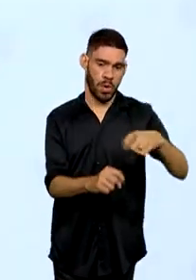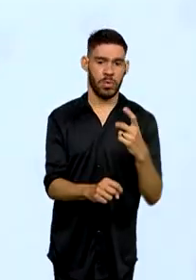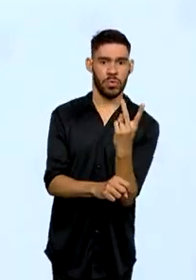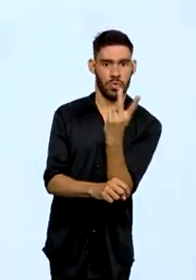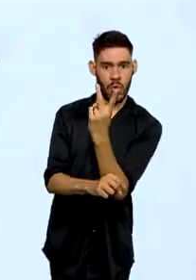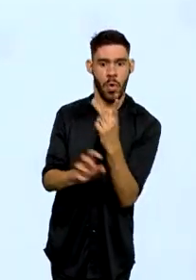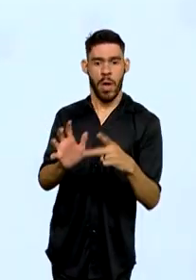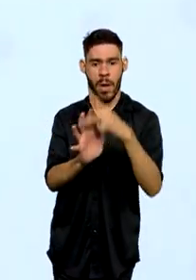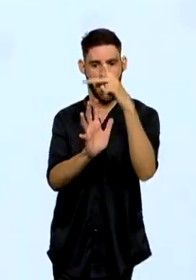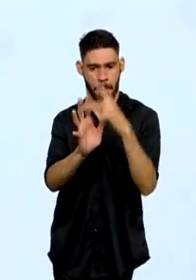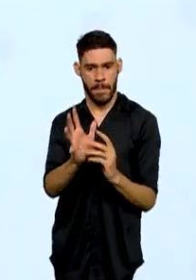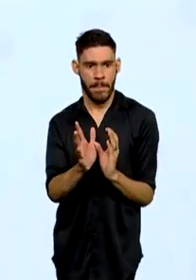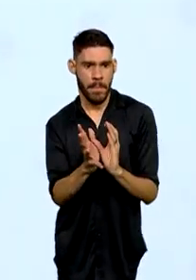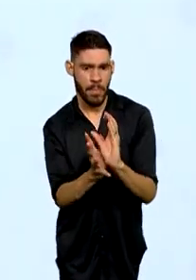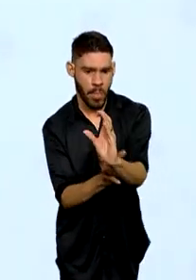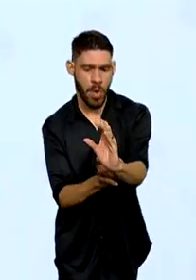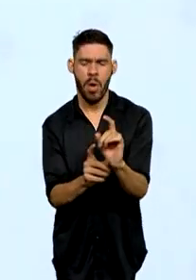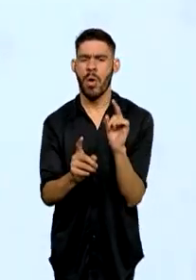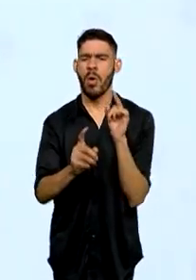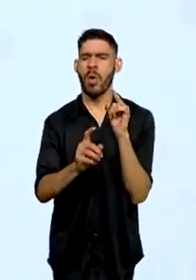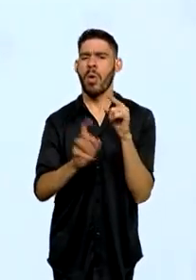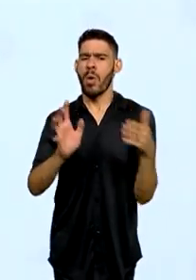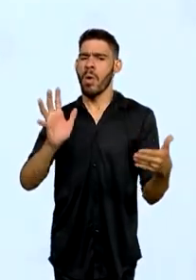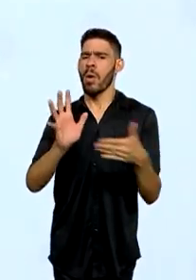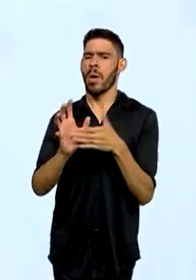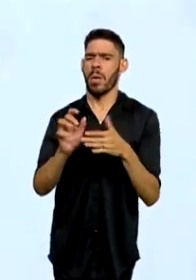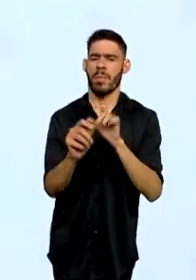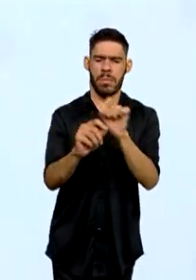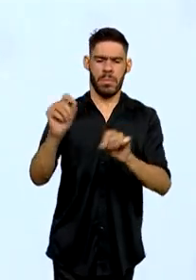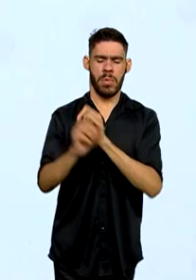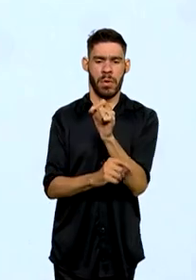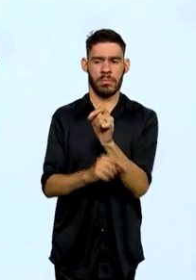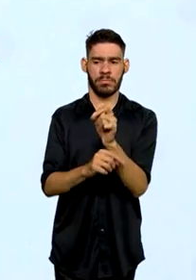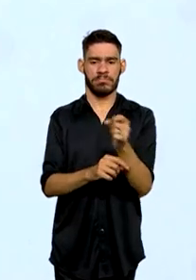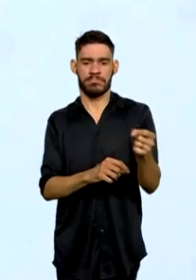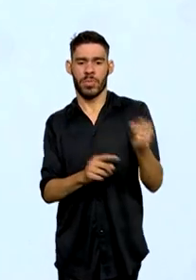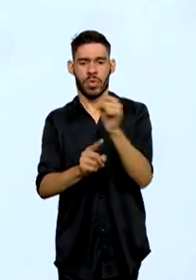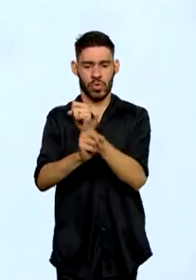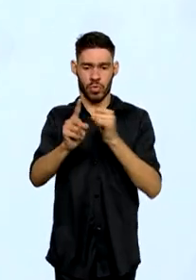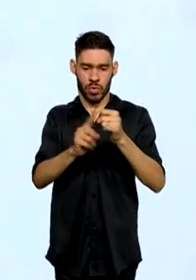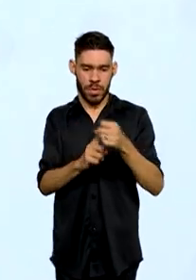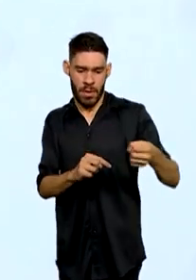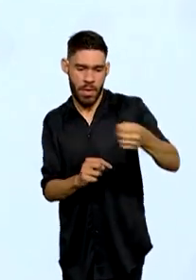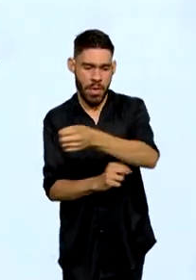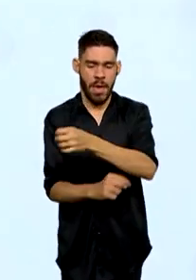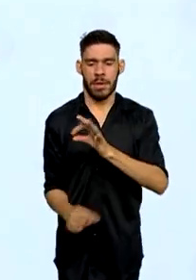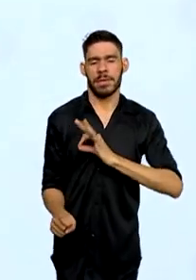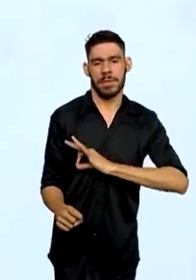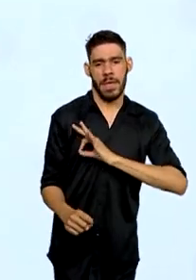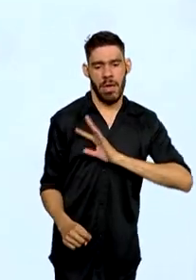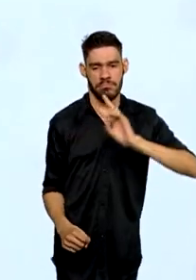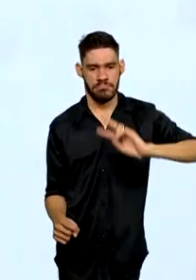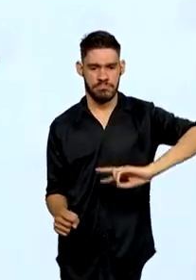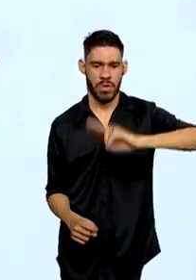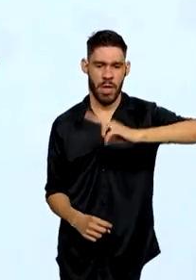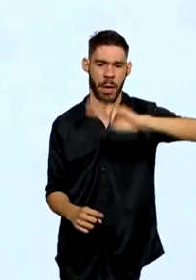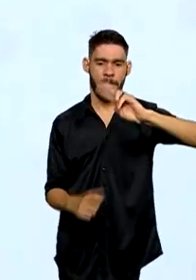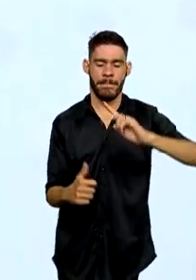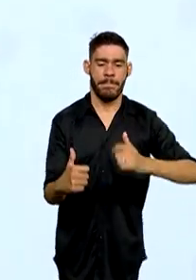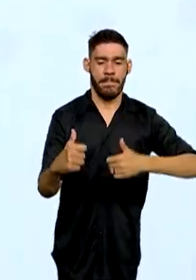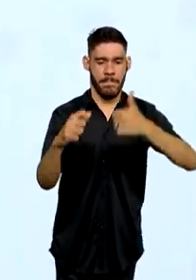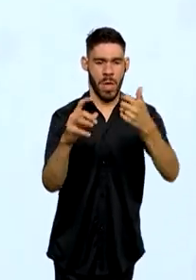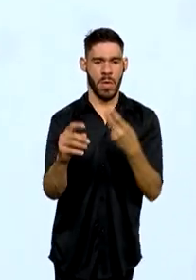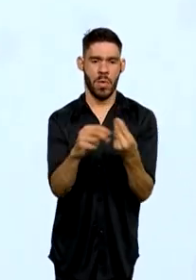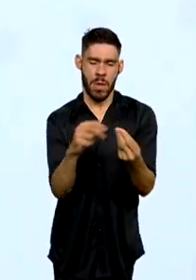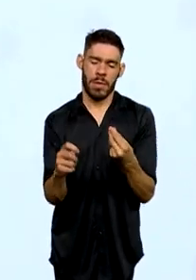programas de microcrédito que tem como propósito a inserção social, o aumento da renda familiar e a melhoria da